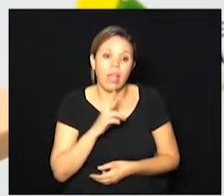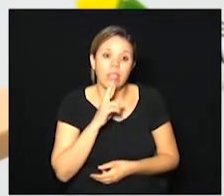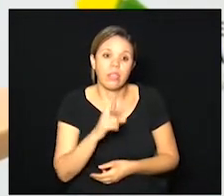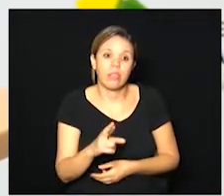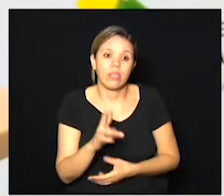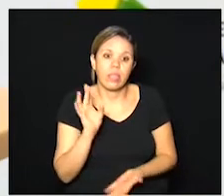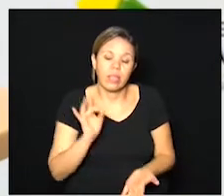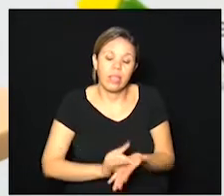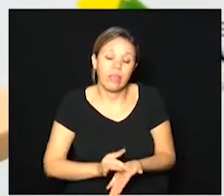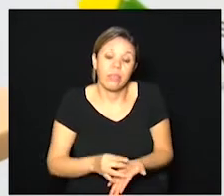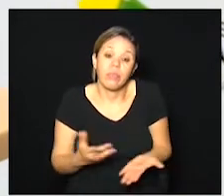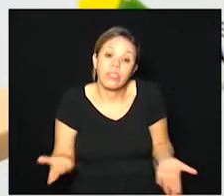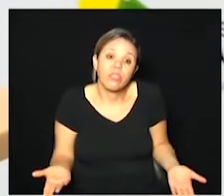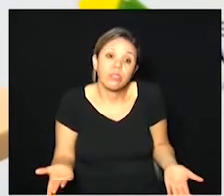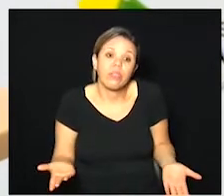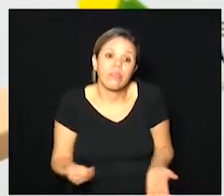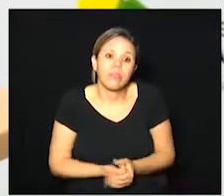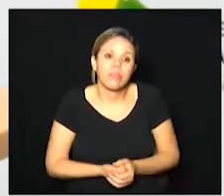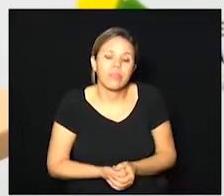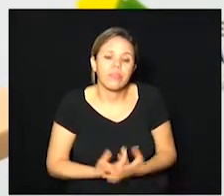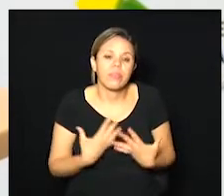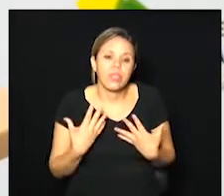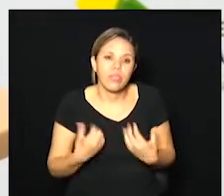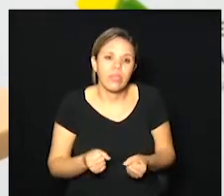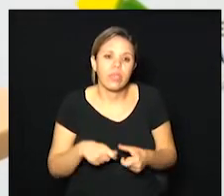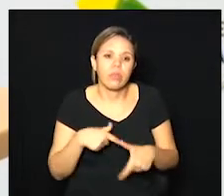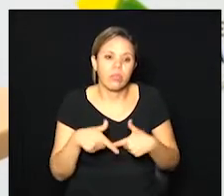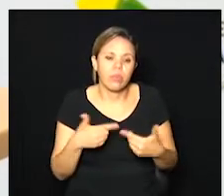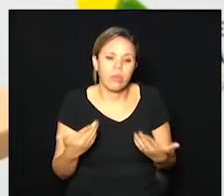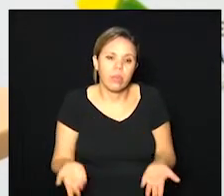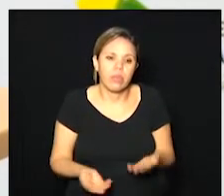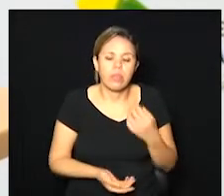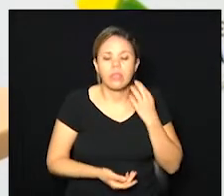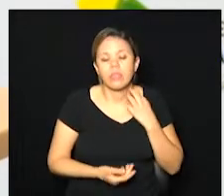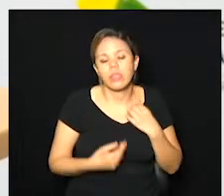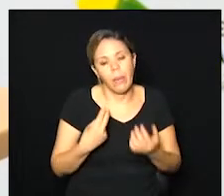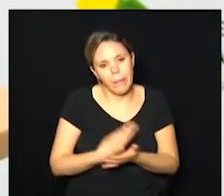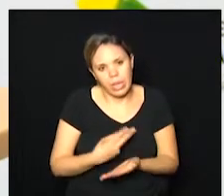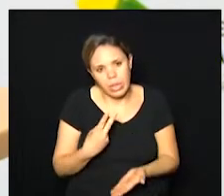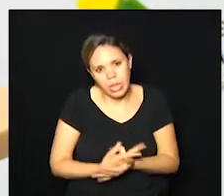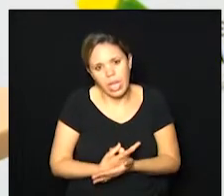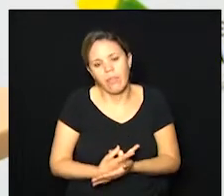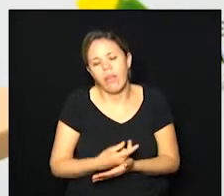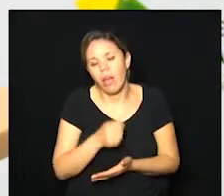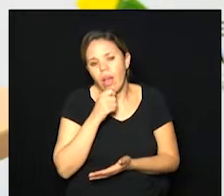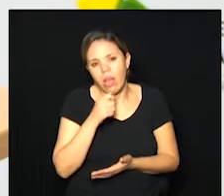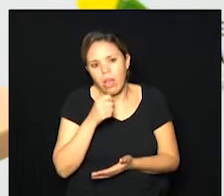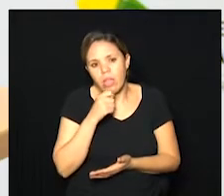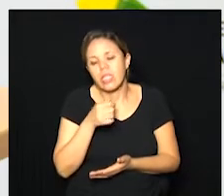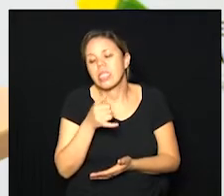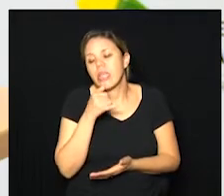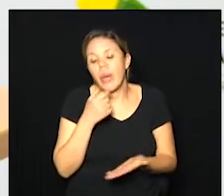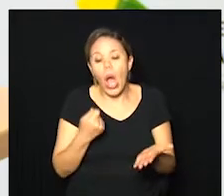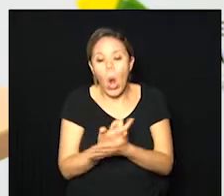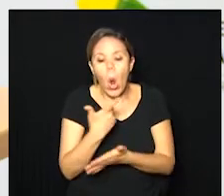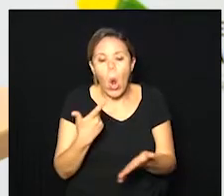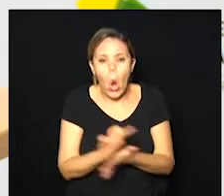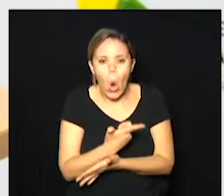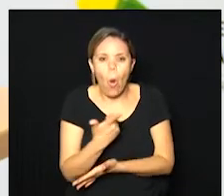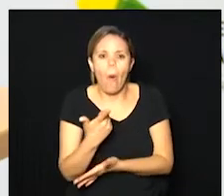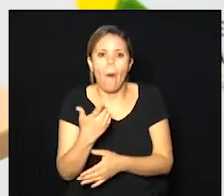afirmativa né vamos trabalhar para isso a gente está mantendo o drive-thru fizemos aí toda